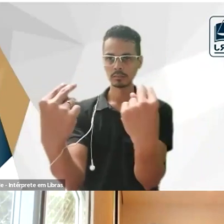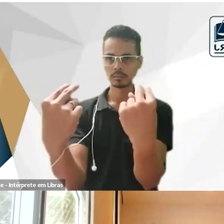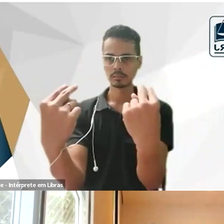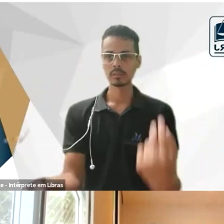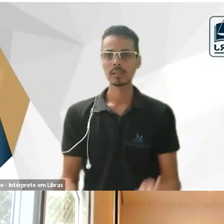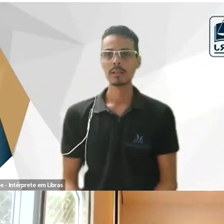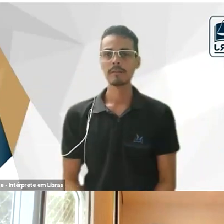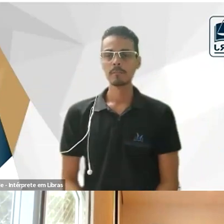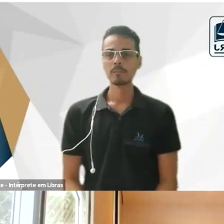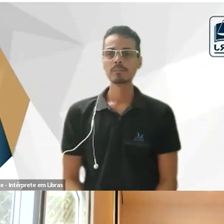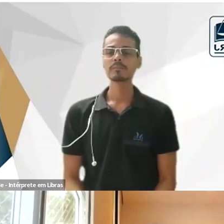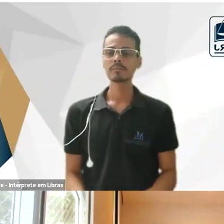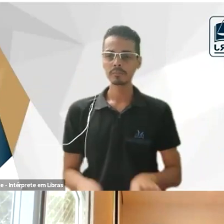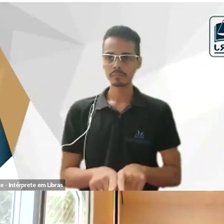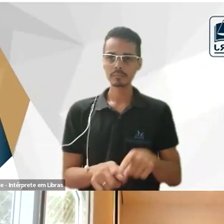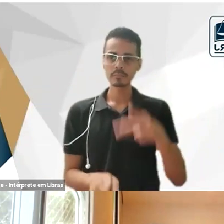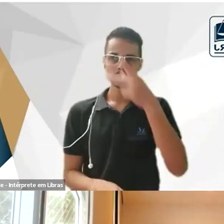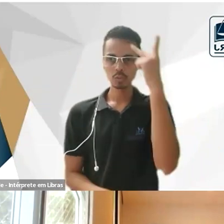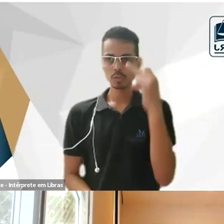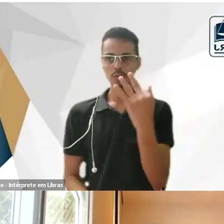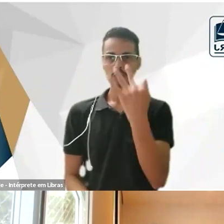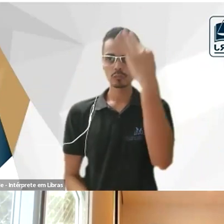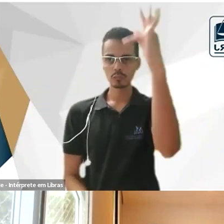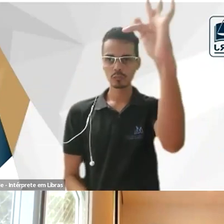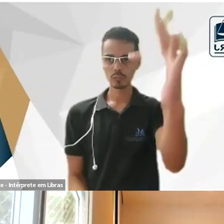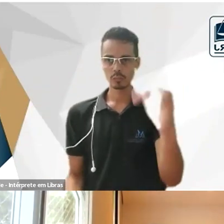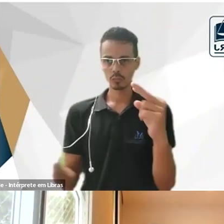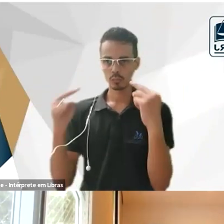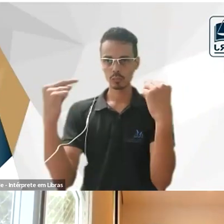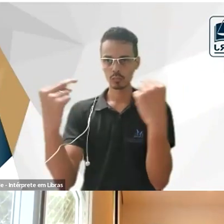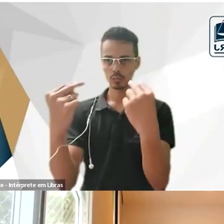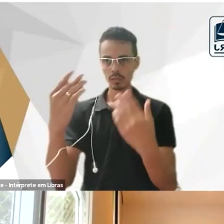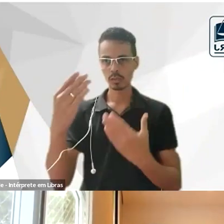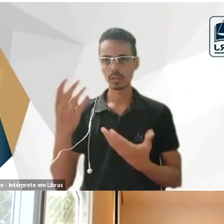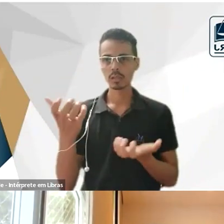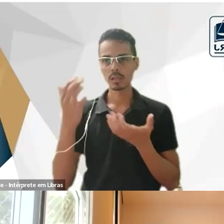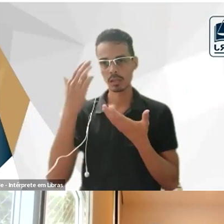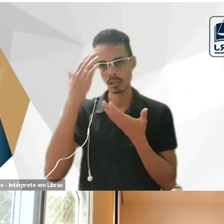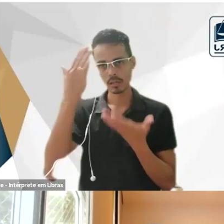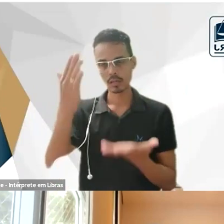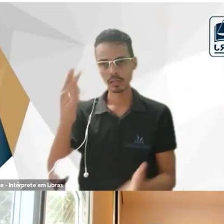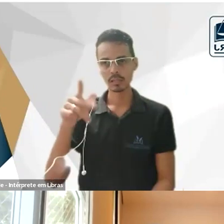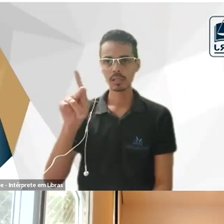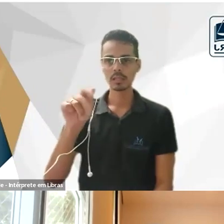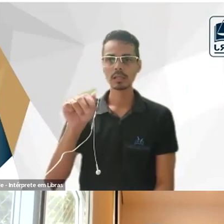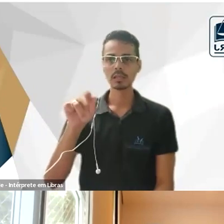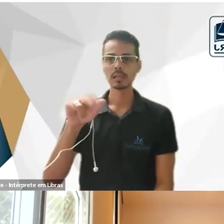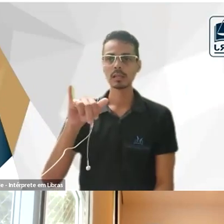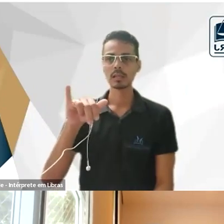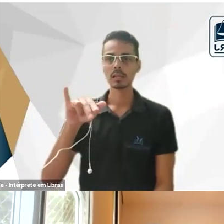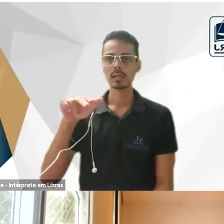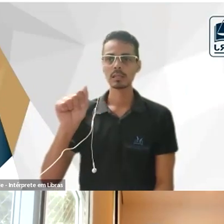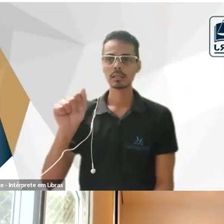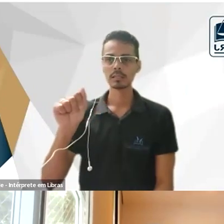assistirão depois eu quero antes de qualquer coisa agradecer a professora Karina Nunes Fritz pelo convite